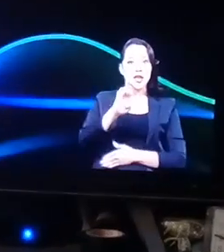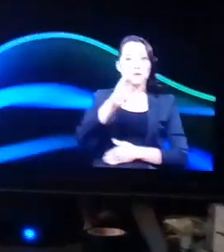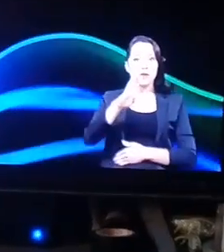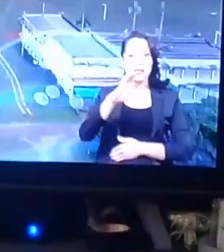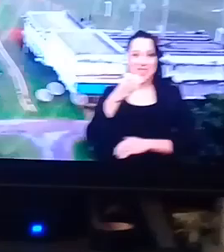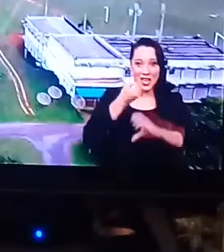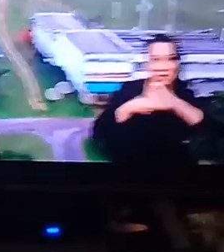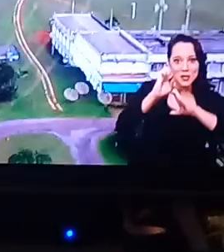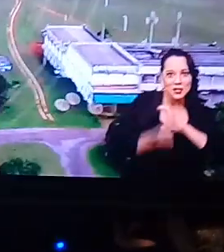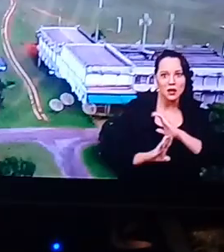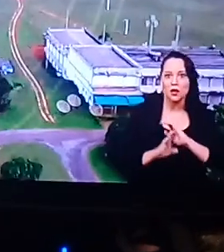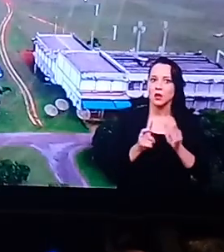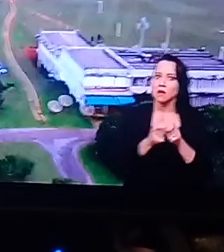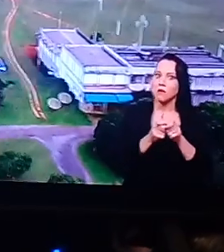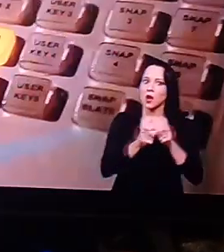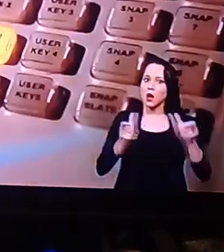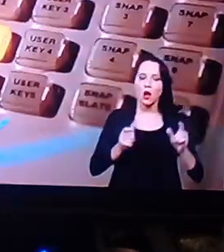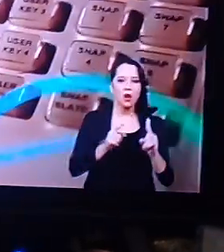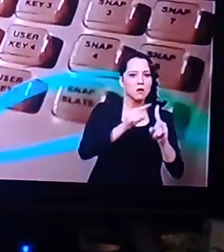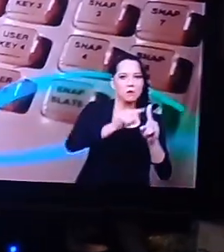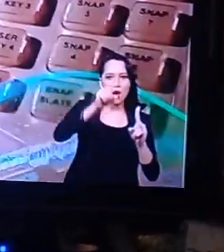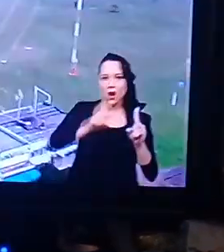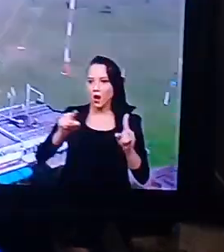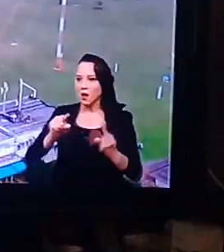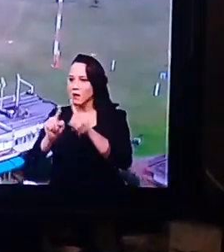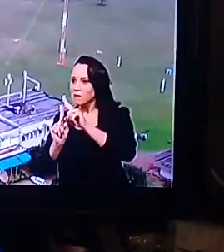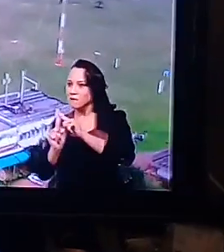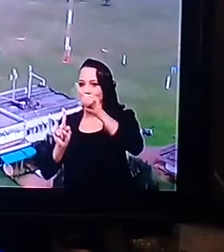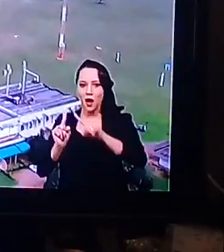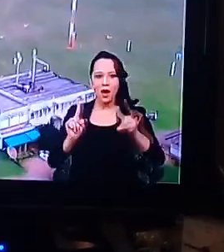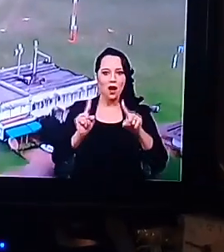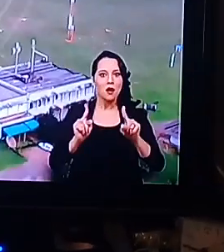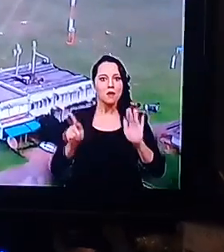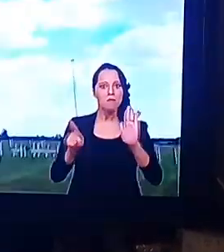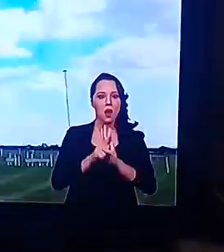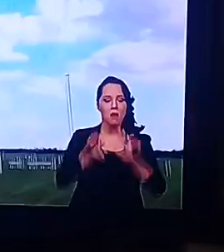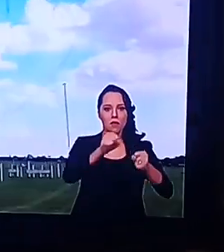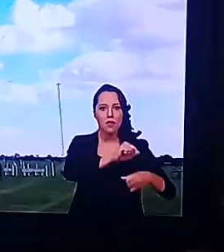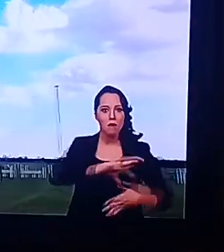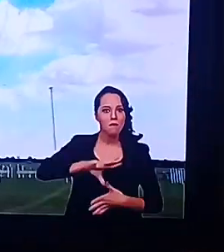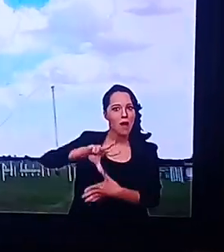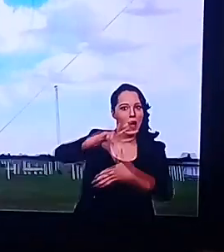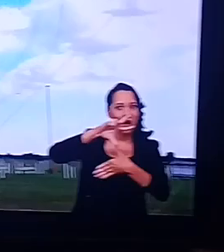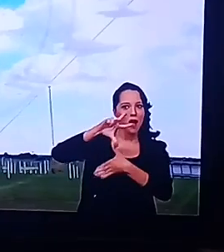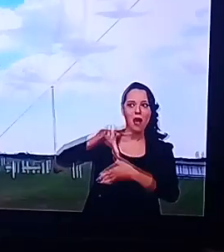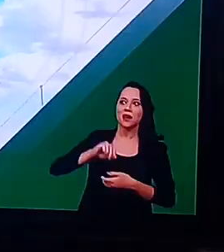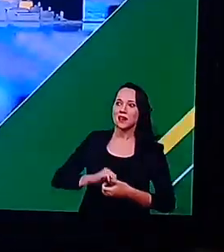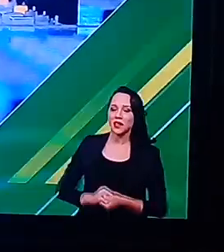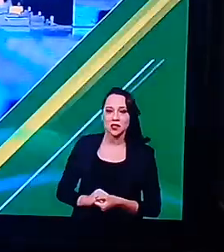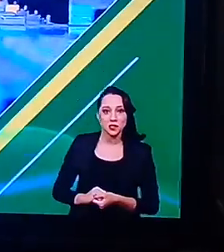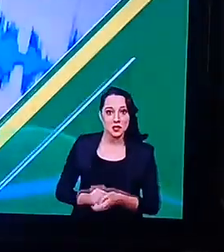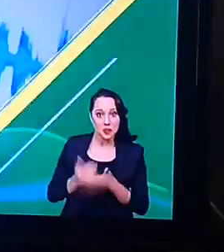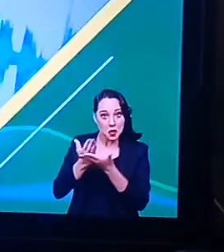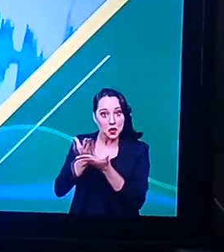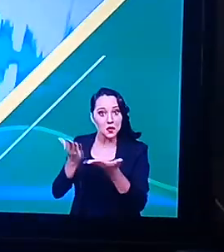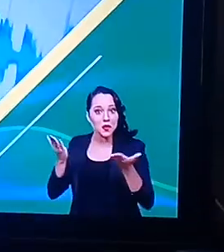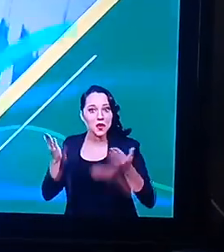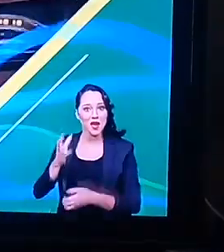O próprio adubo Aquilo que tem que comprar Lá fora, né? Aqui dentro do país